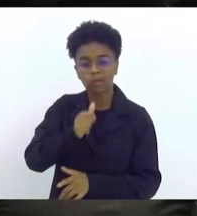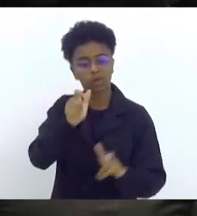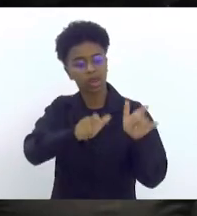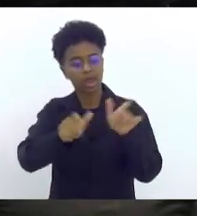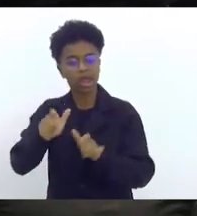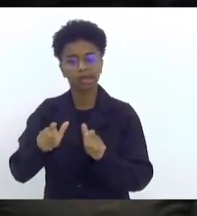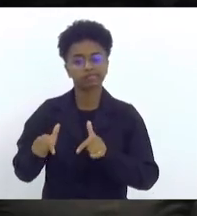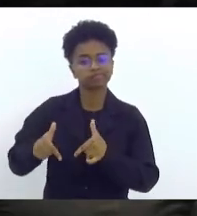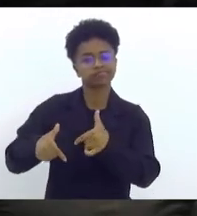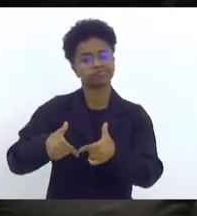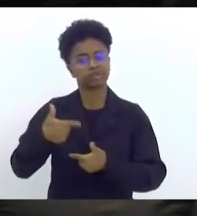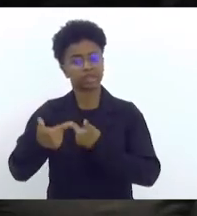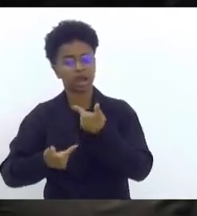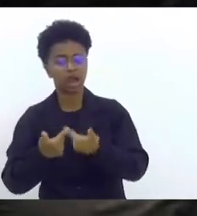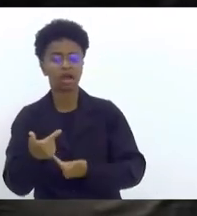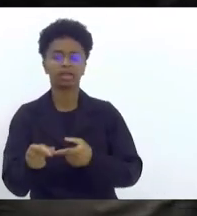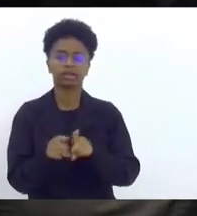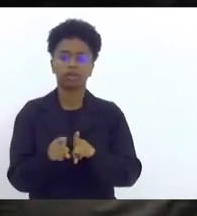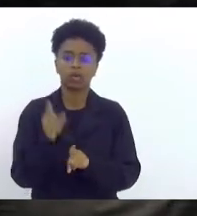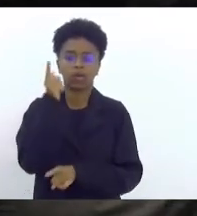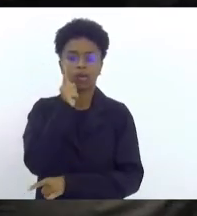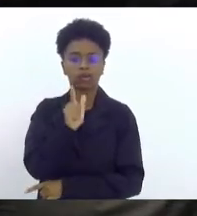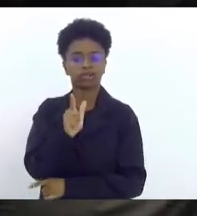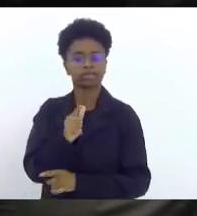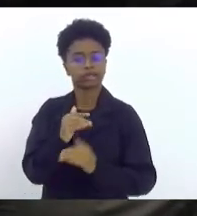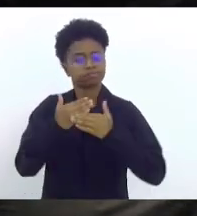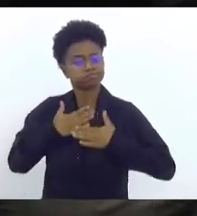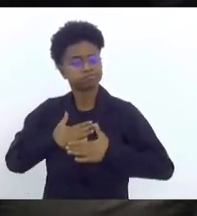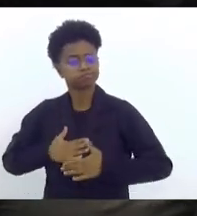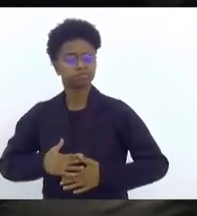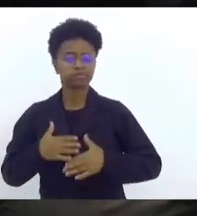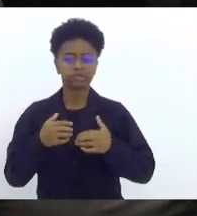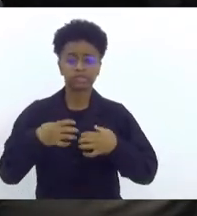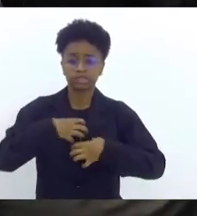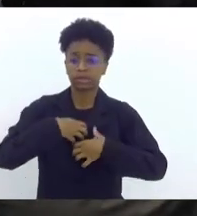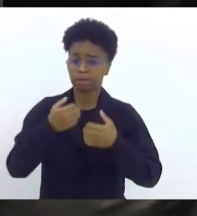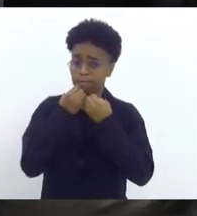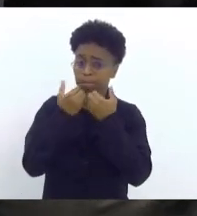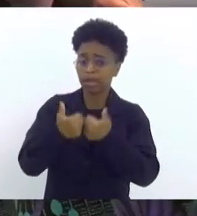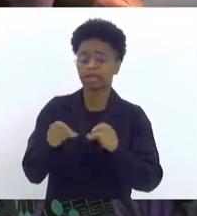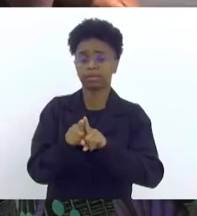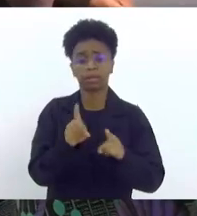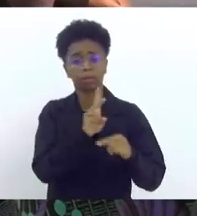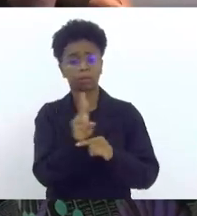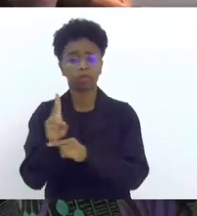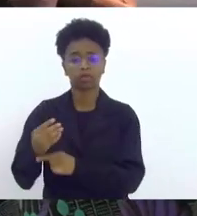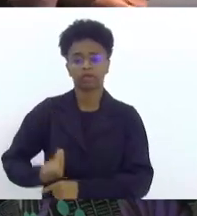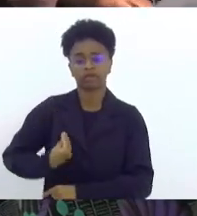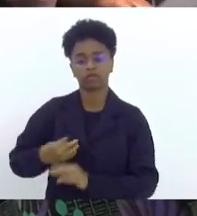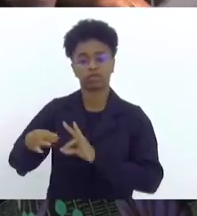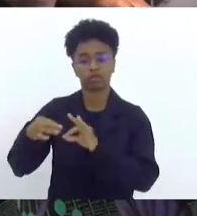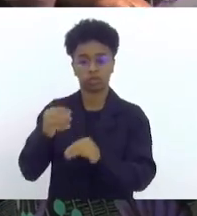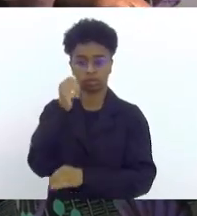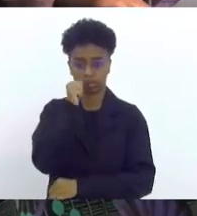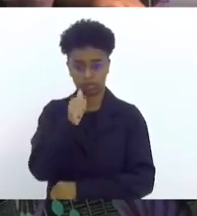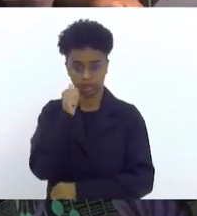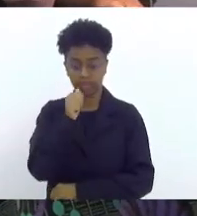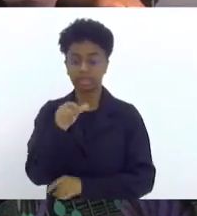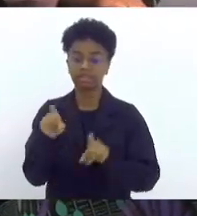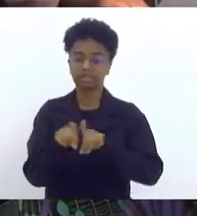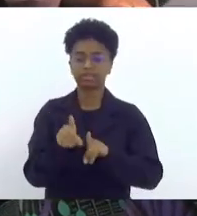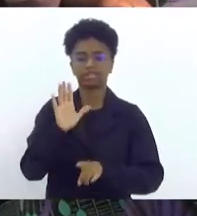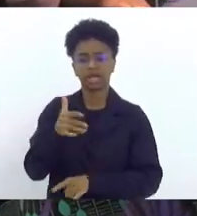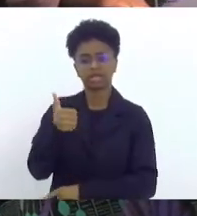produtividade, para que possamos manter a integridade e a defesa intransigente da vida de todas as mulheres. Há 17